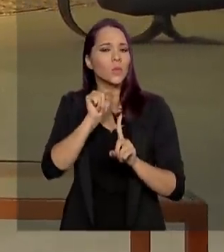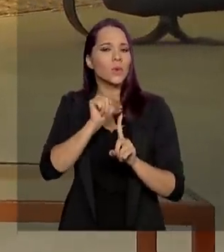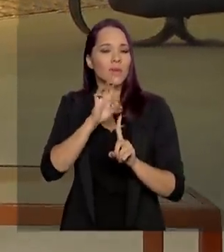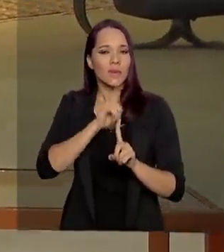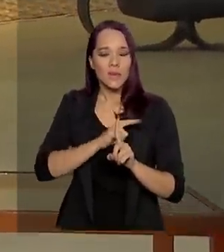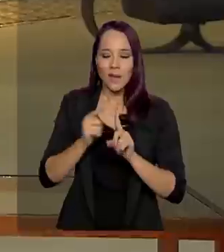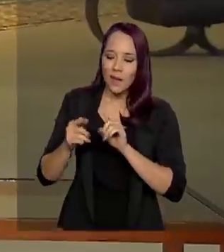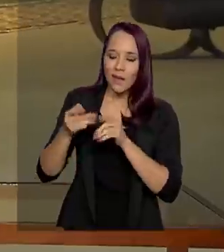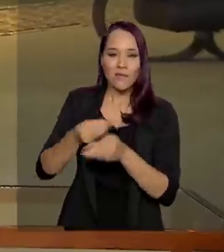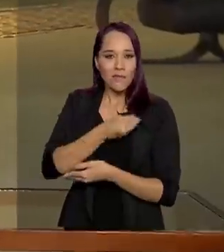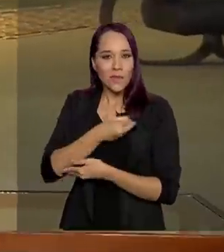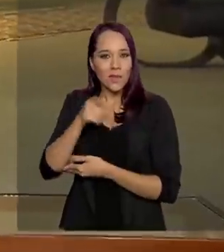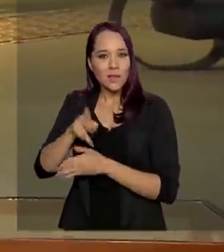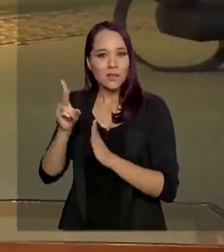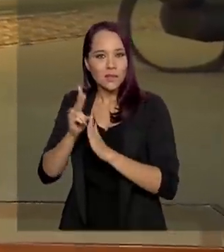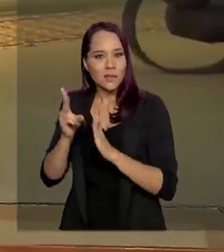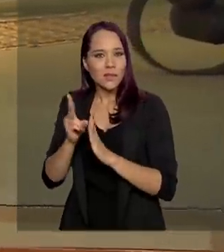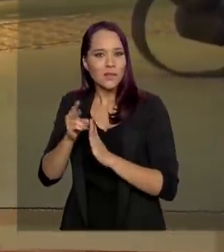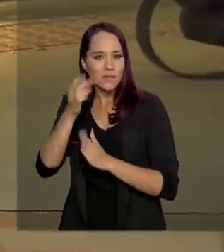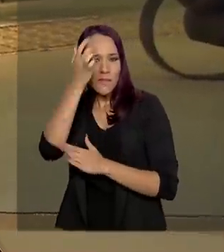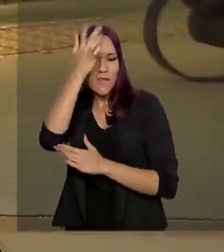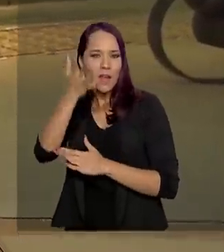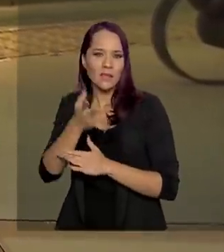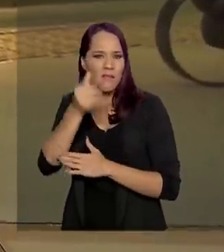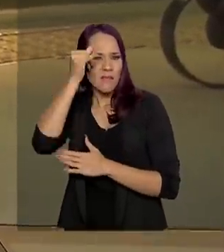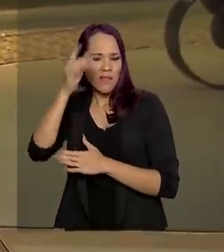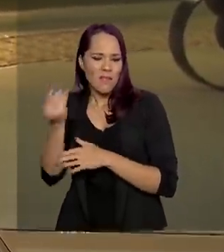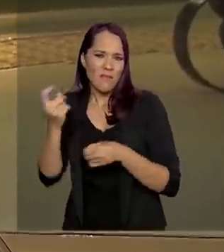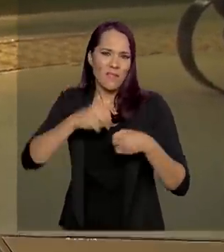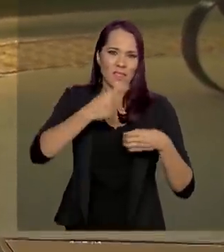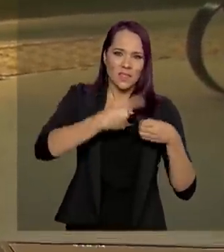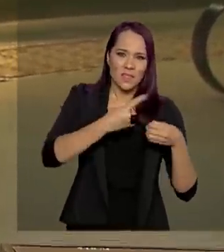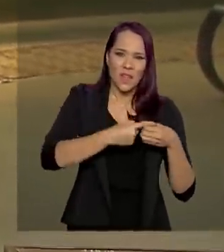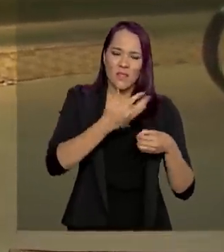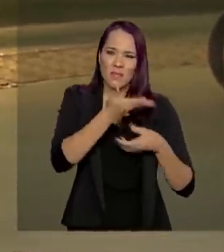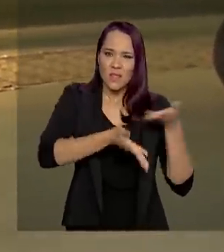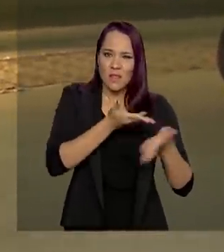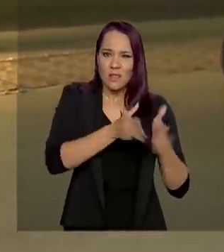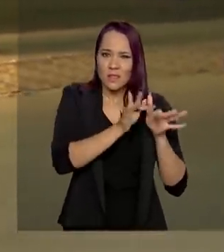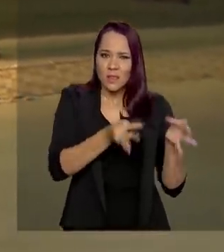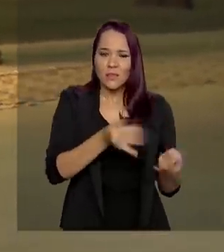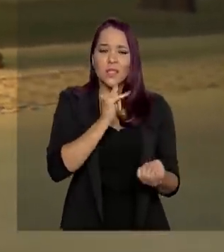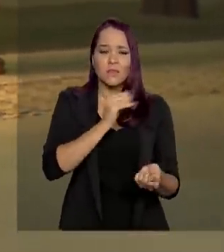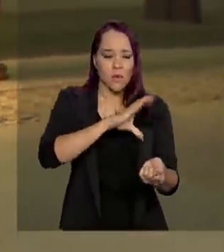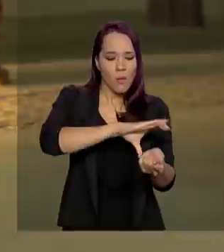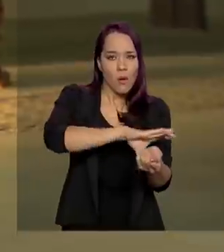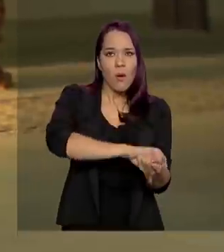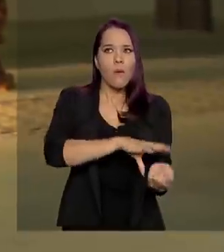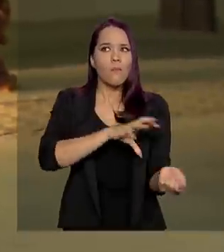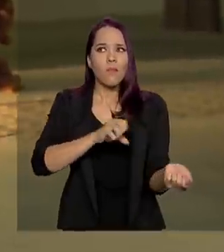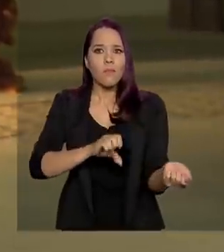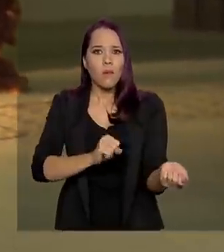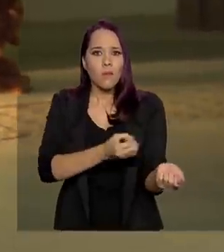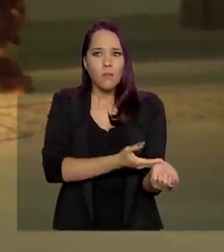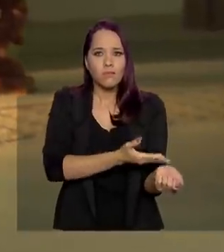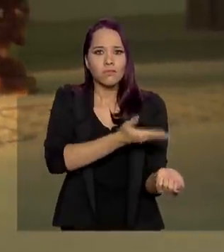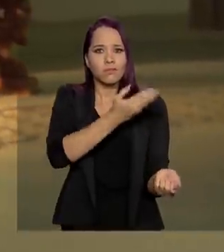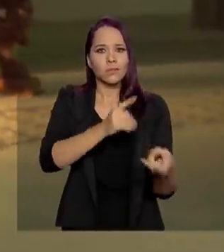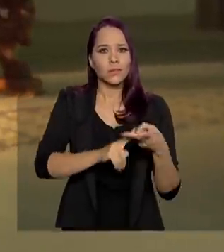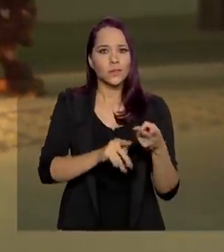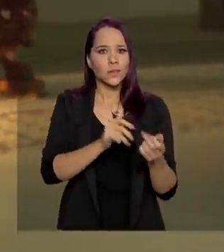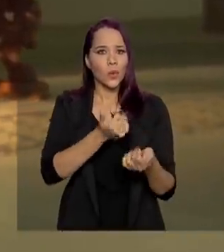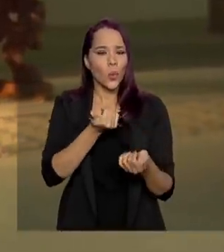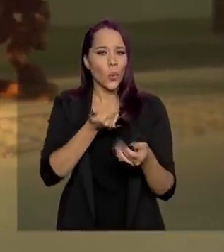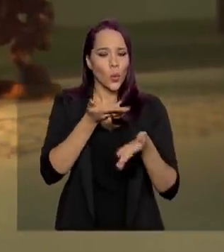Facilitar a vida desse indígena, impedindo que ele venha para um grande centro urbano para fazer um tratamento simples, aferir pressão, fazer um curativo, fazer um